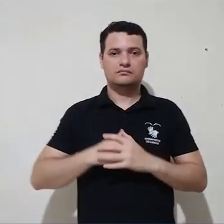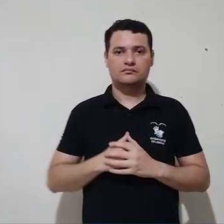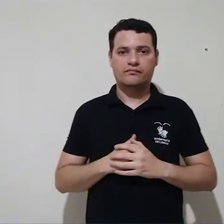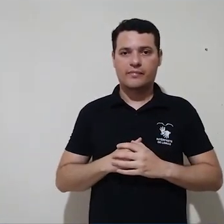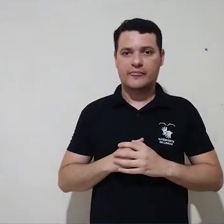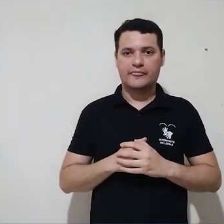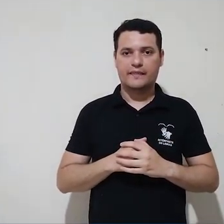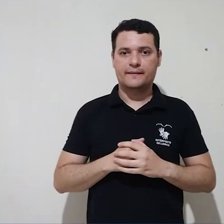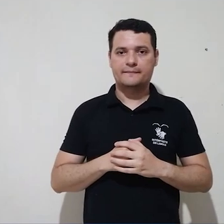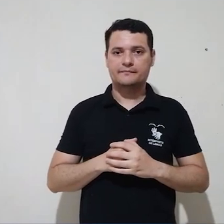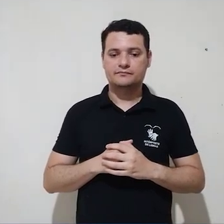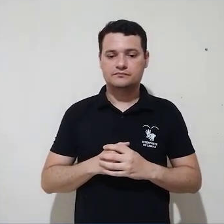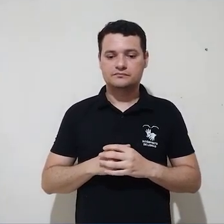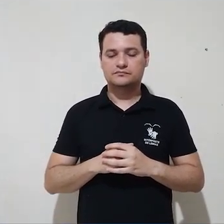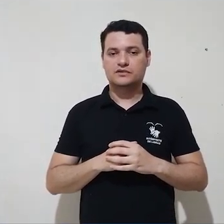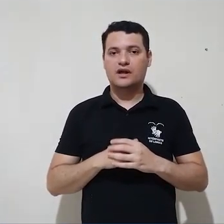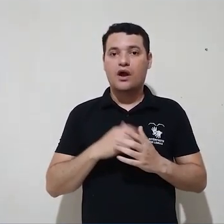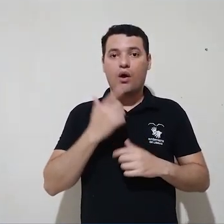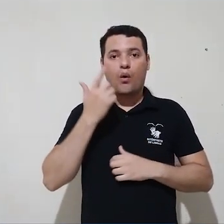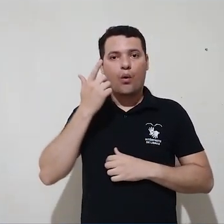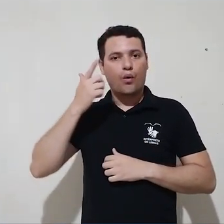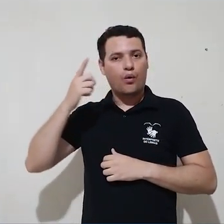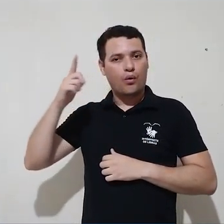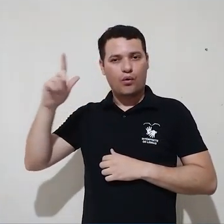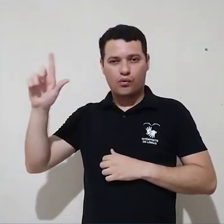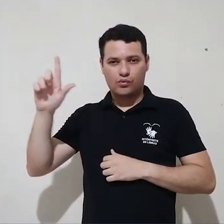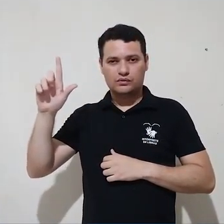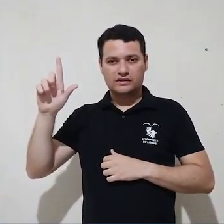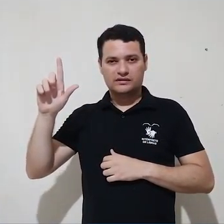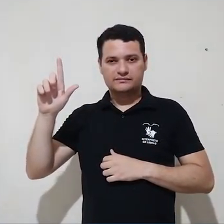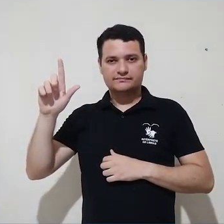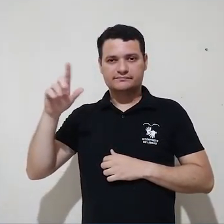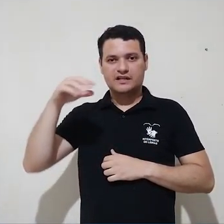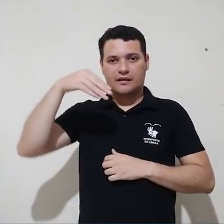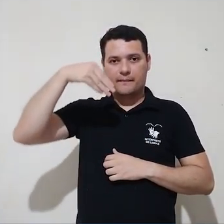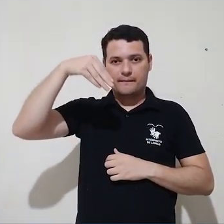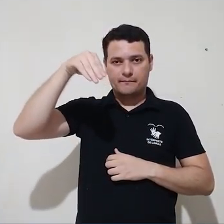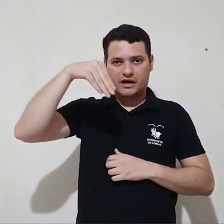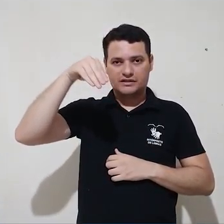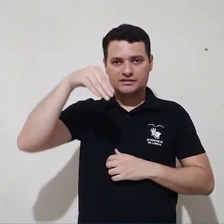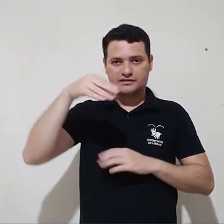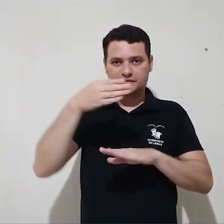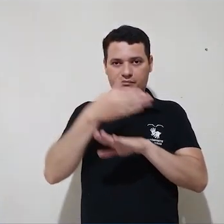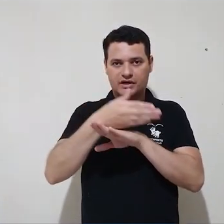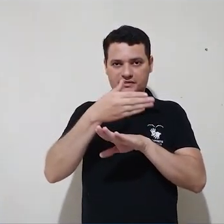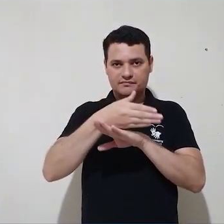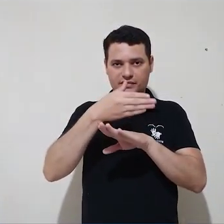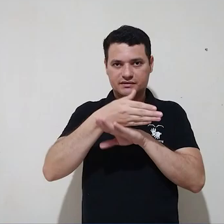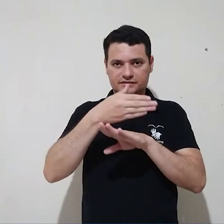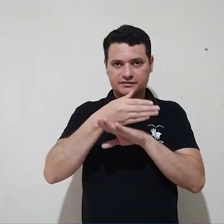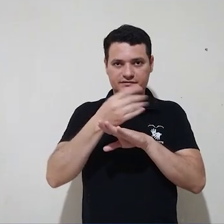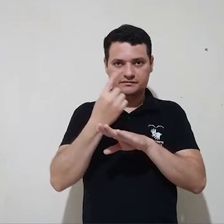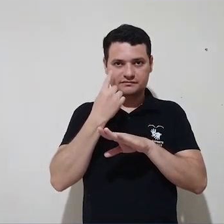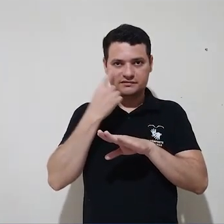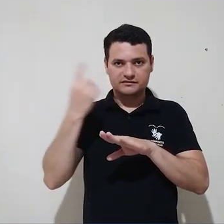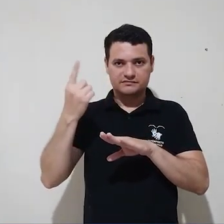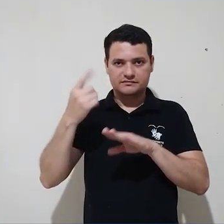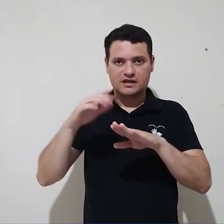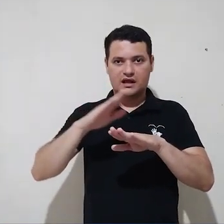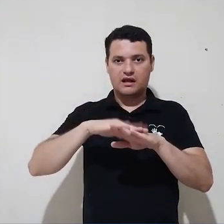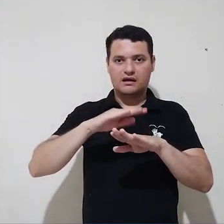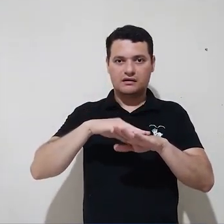Retomando o acesso com o professor da disciplina, vamos demonstrar outra funcionalidade da página de participantes.